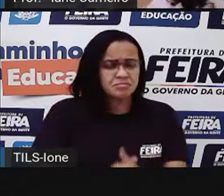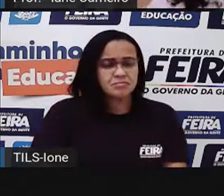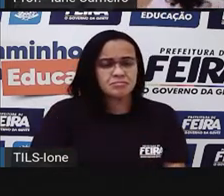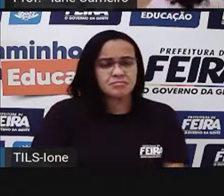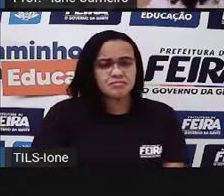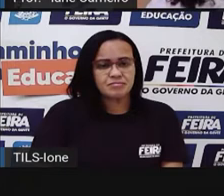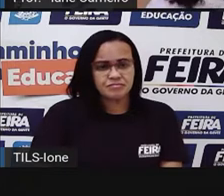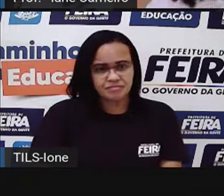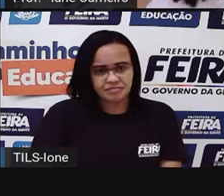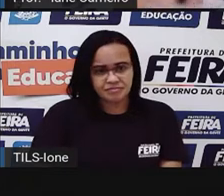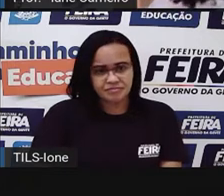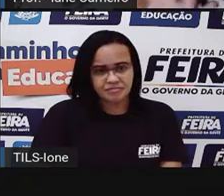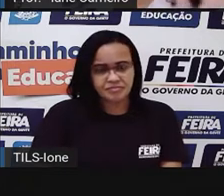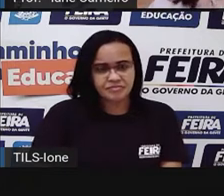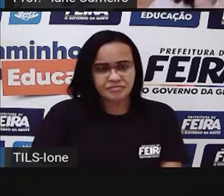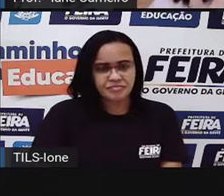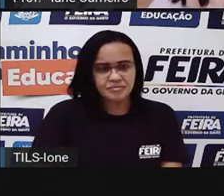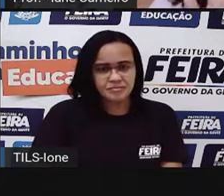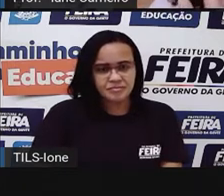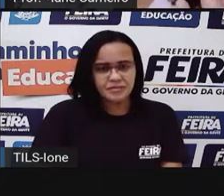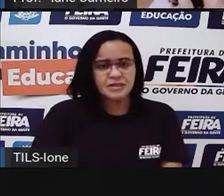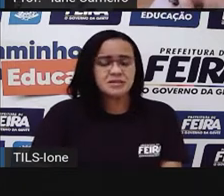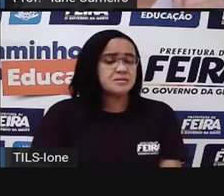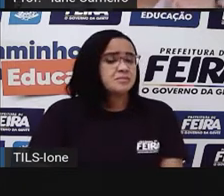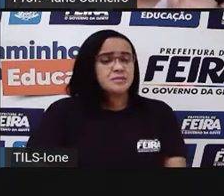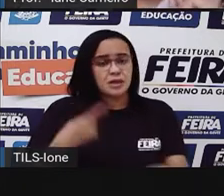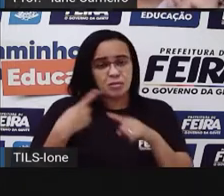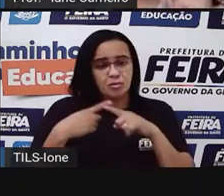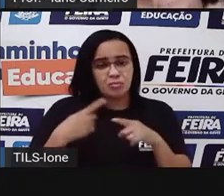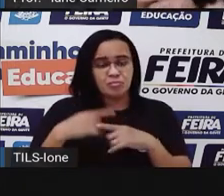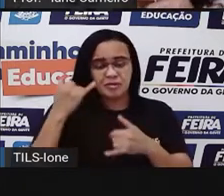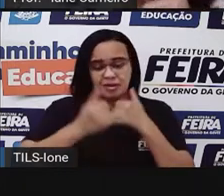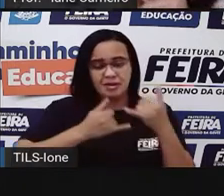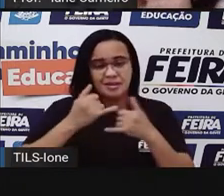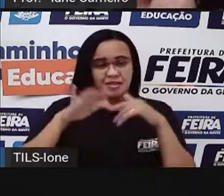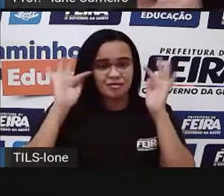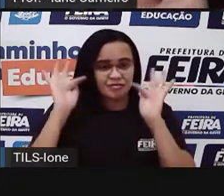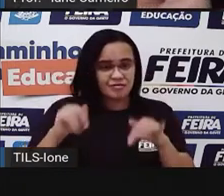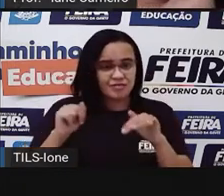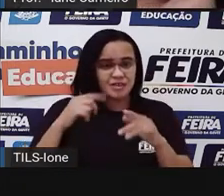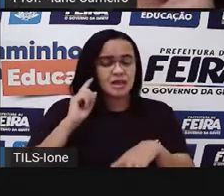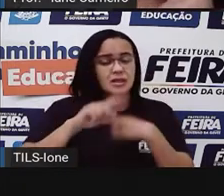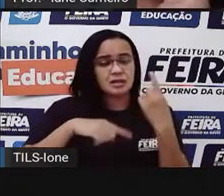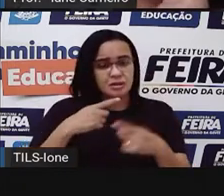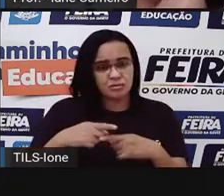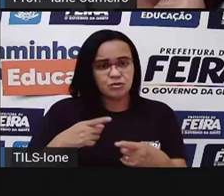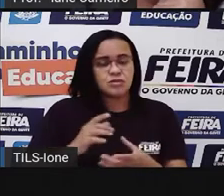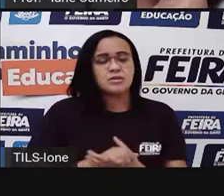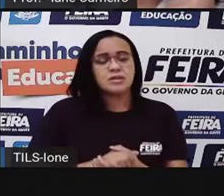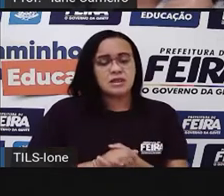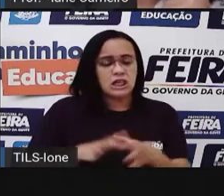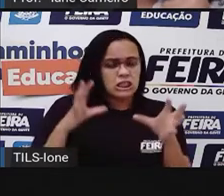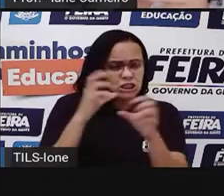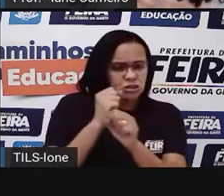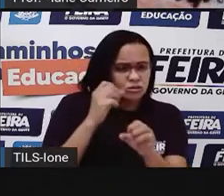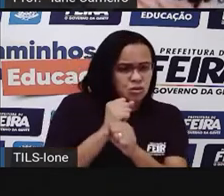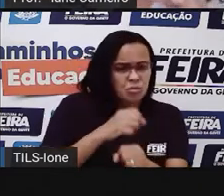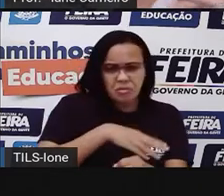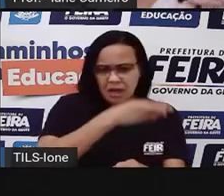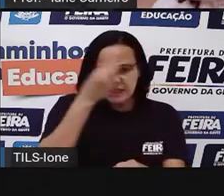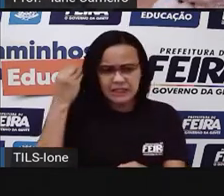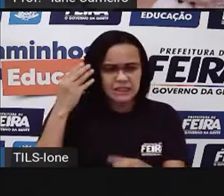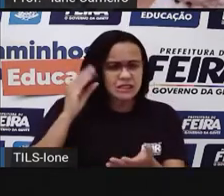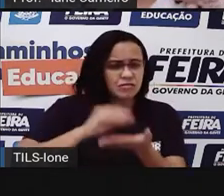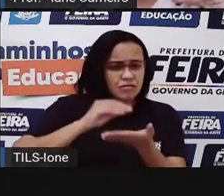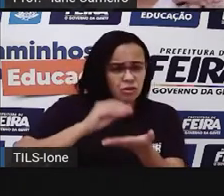Agora não tem como voltar mais, mas a gente já finalizou o jogo e a gente vai para o próximo. Será que a Pró faltou somar alguma moeda? Você lembra? Se